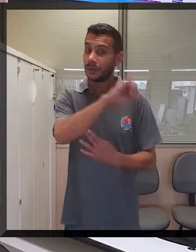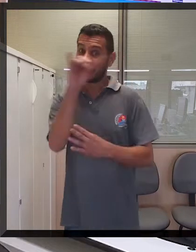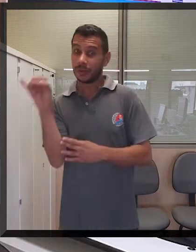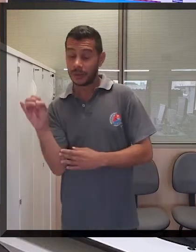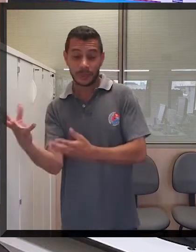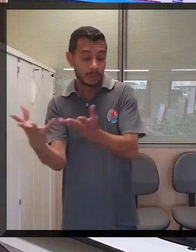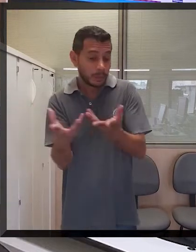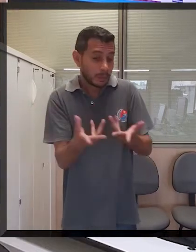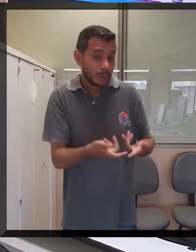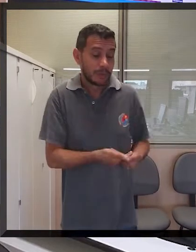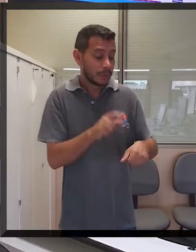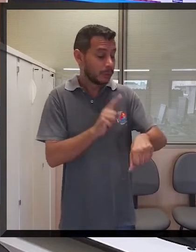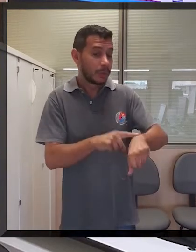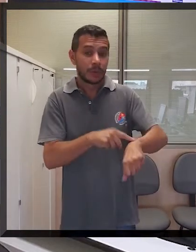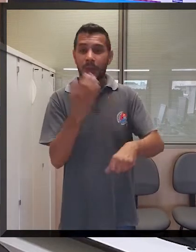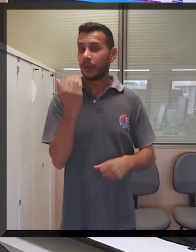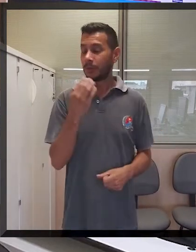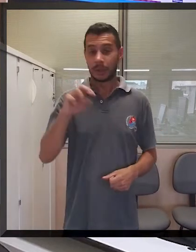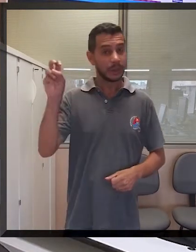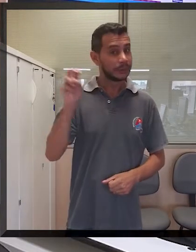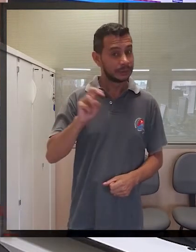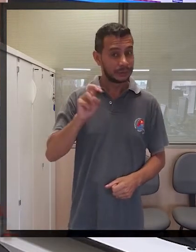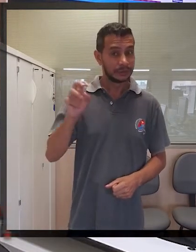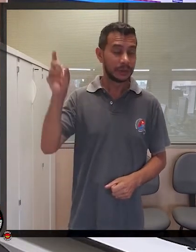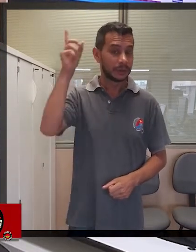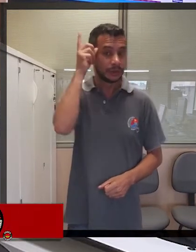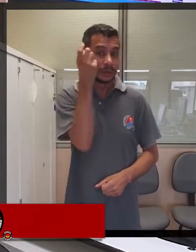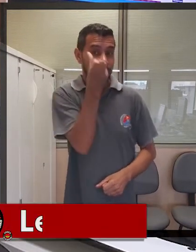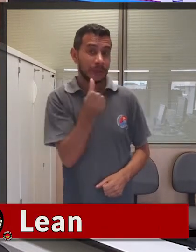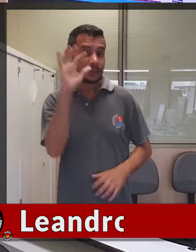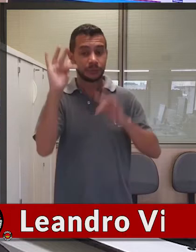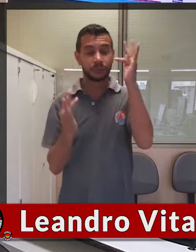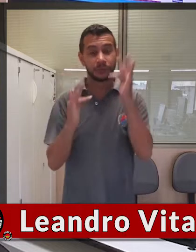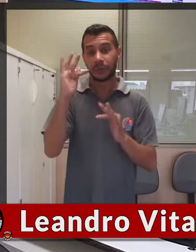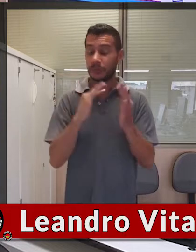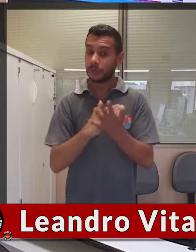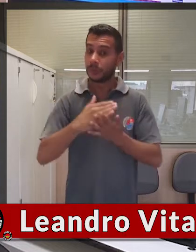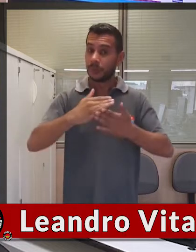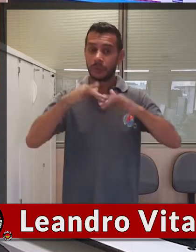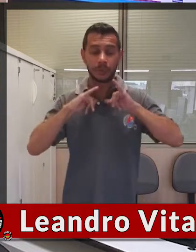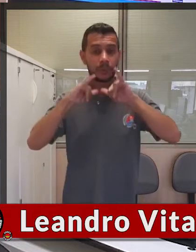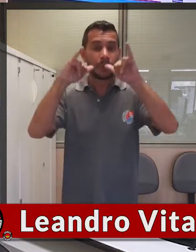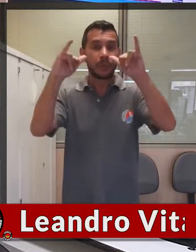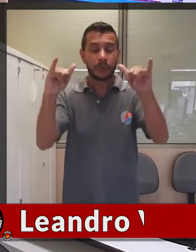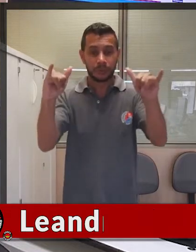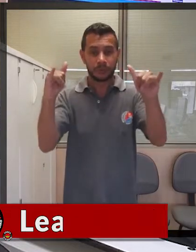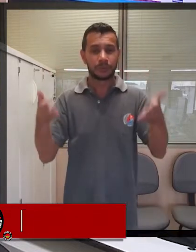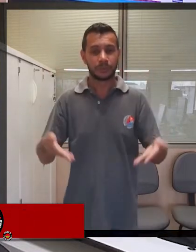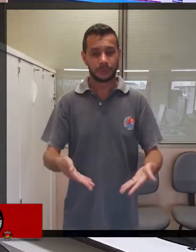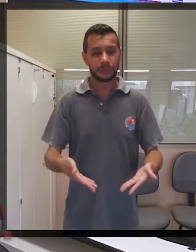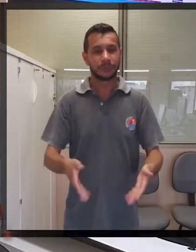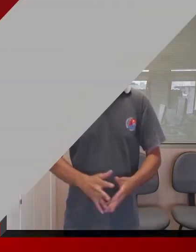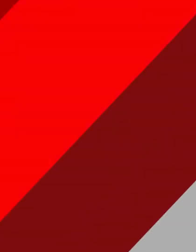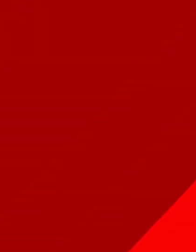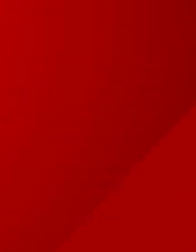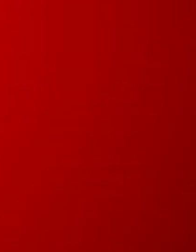Olá, bem-vindo ao Hora da Boia desta quinta-feira, 6 de fevereiro. Vamos para os principais destaques de